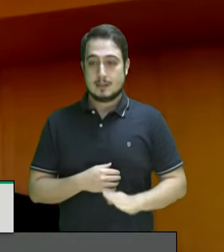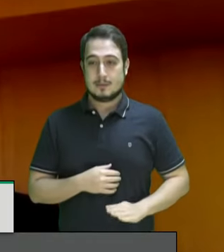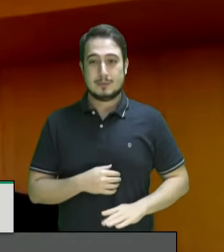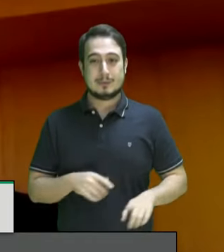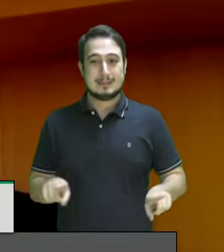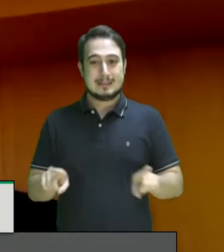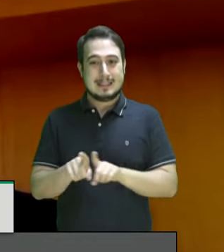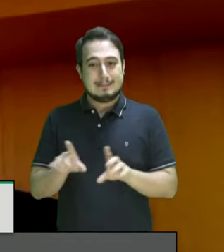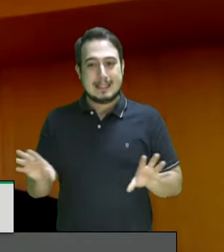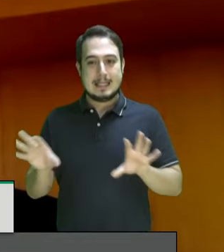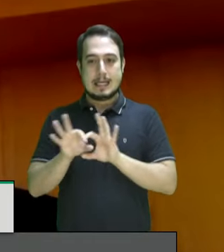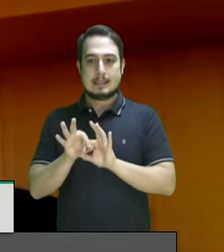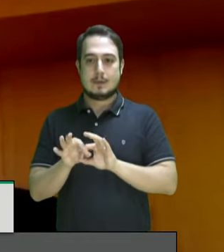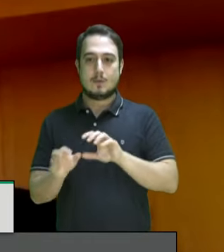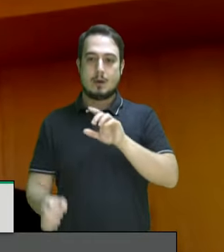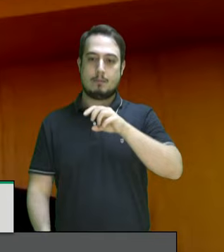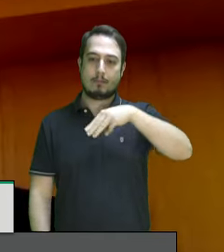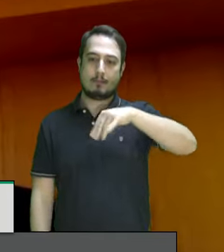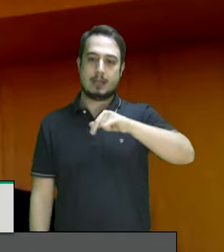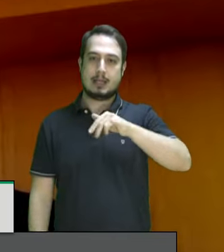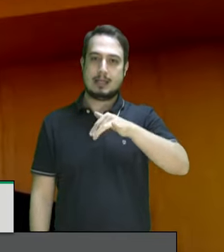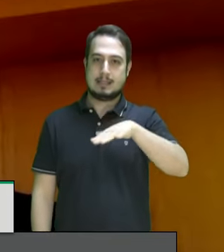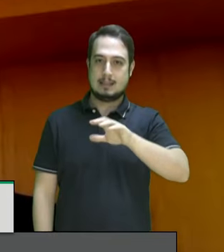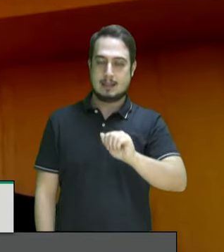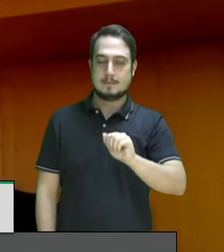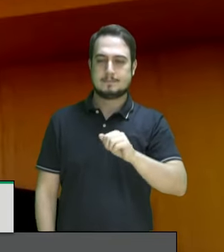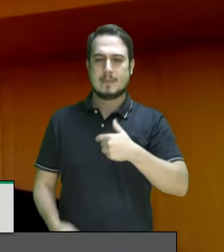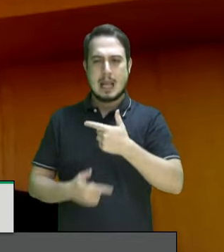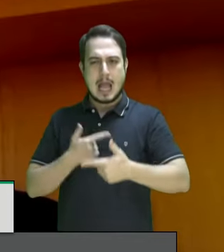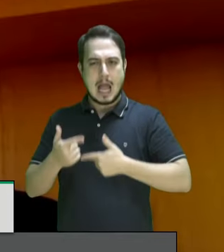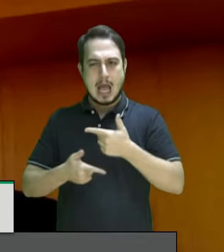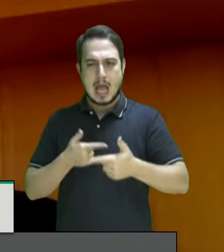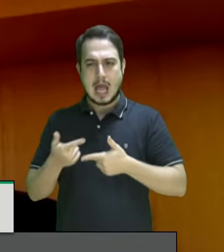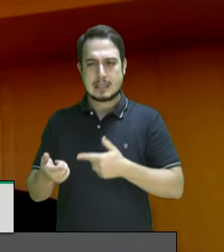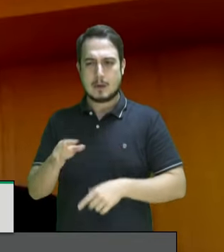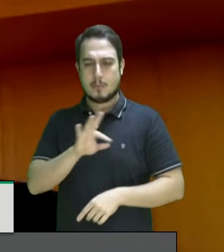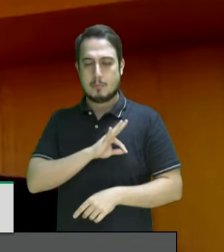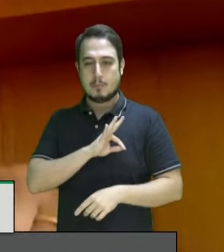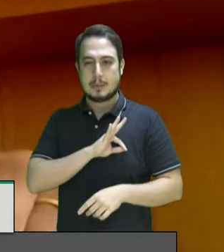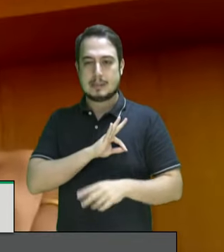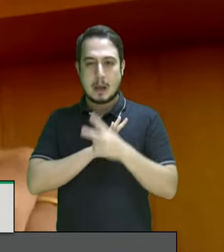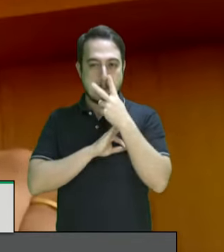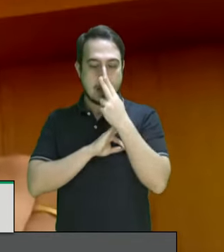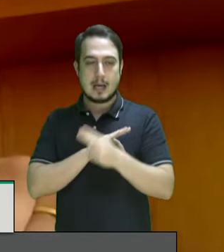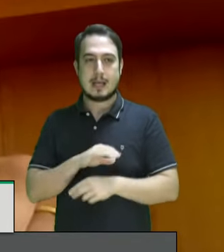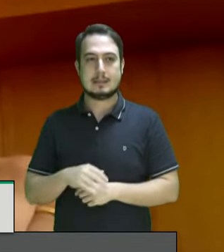milícia as ações policiais são verdadeiros